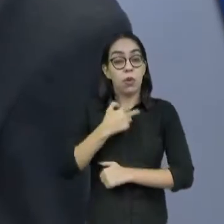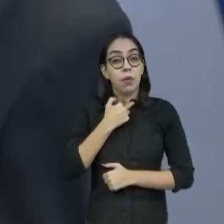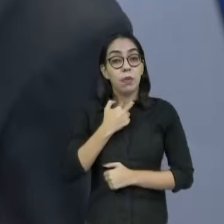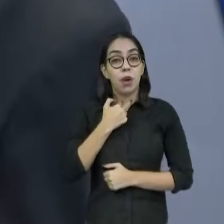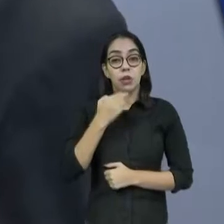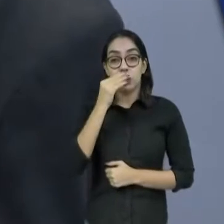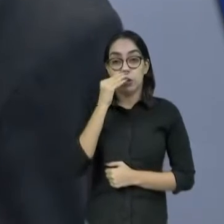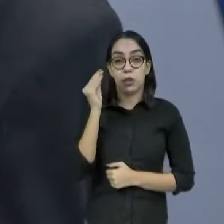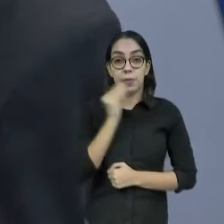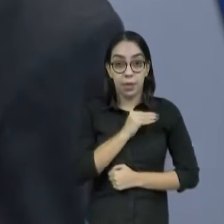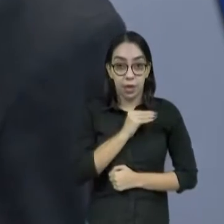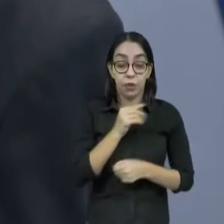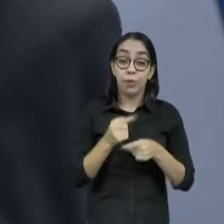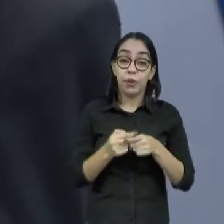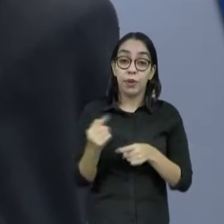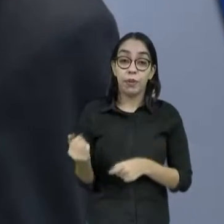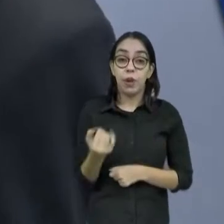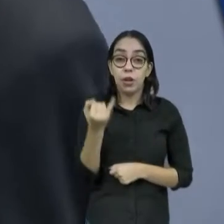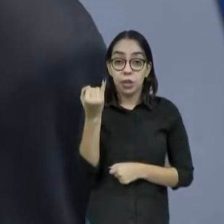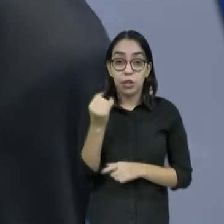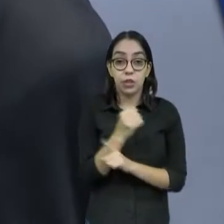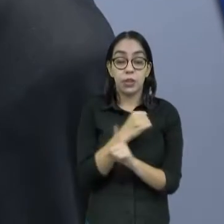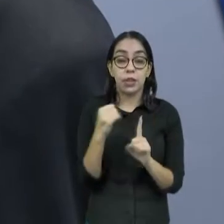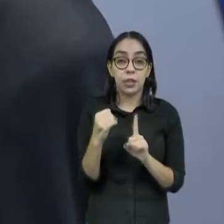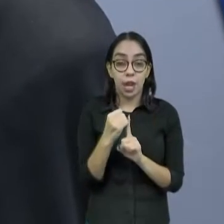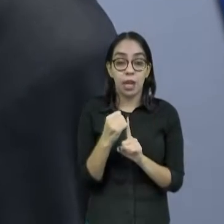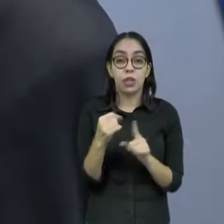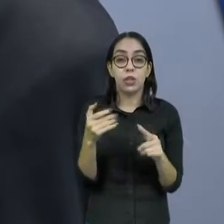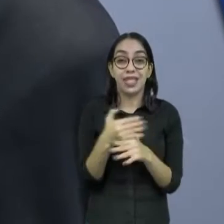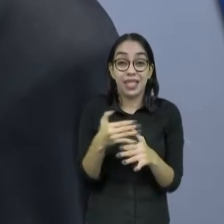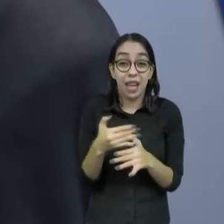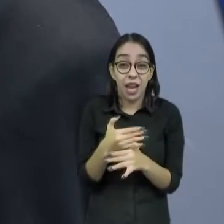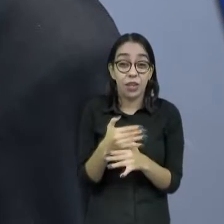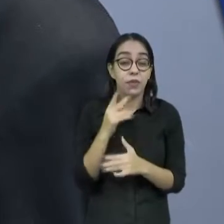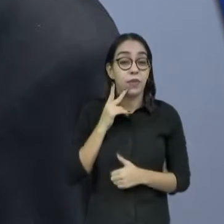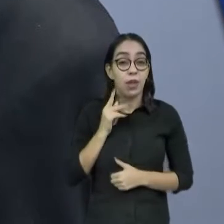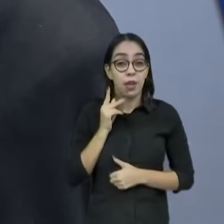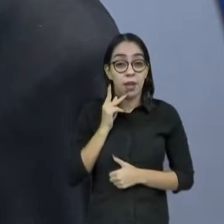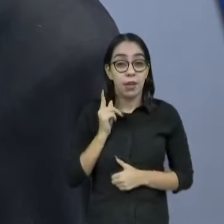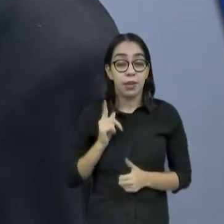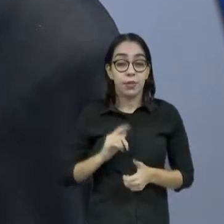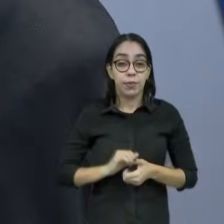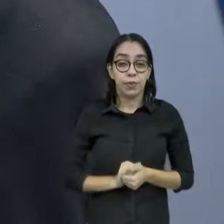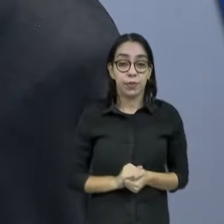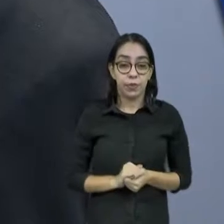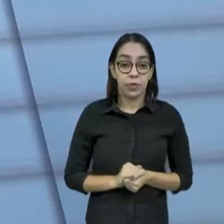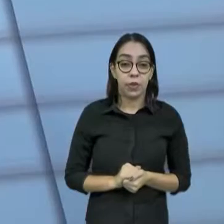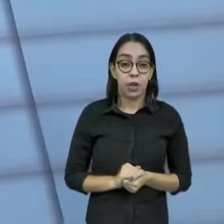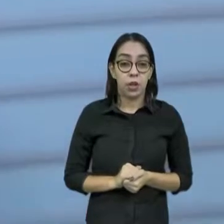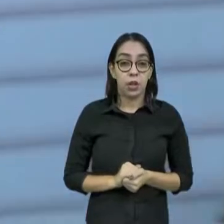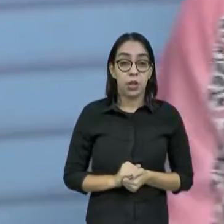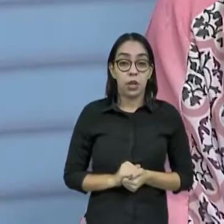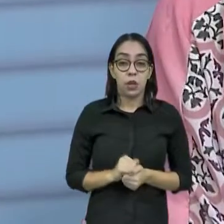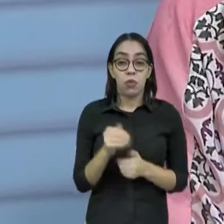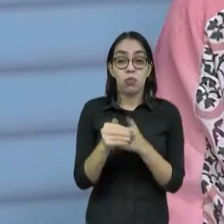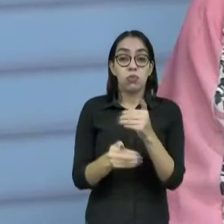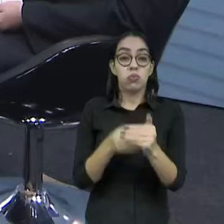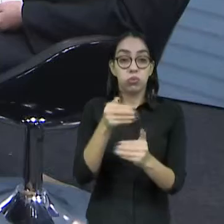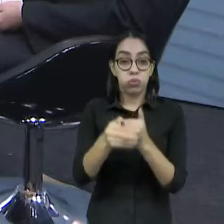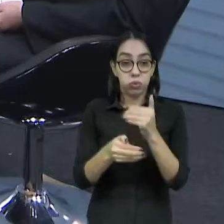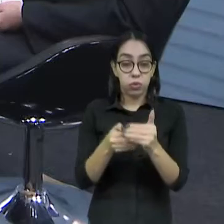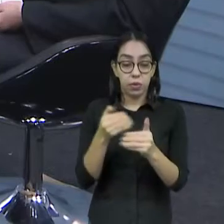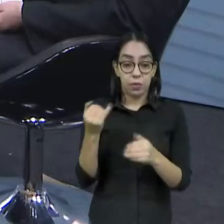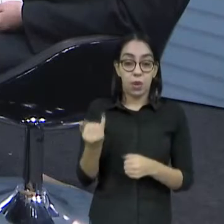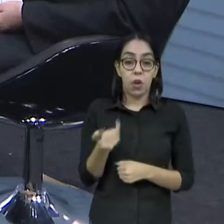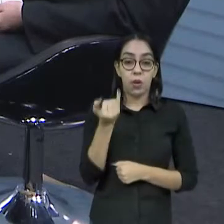Porque o trabalho, ele é fundamental para a sociedade, para a nossa cidade, por exemplo, Fortaleza. E você tocou numa cadeia produtiva que é muito interessante, porque quando a